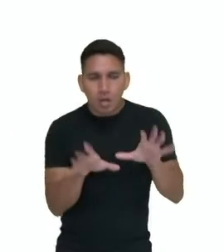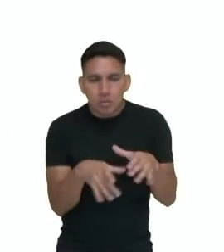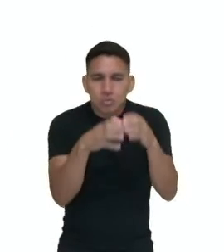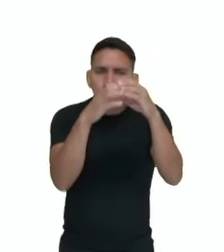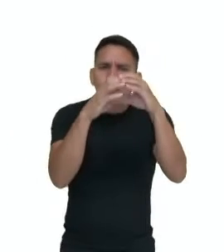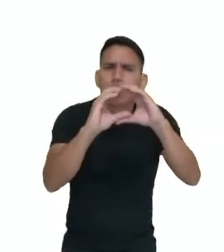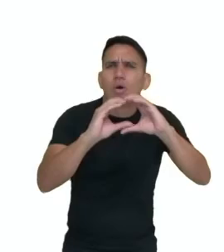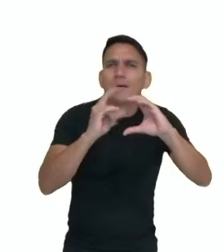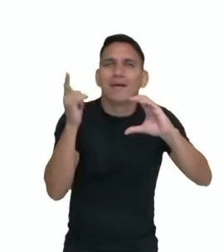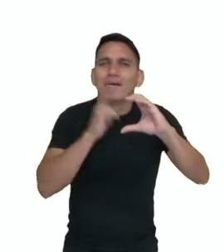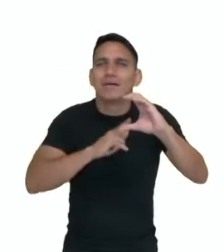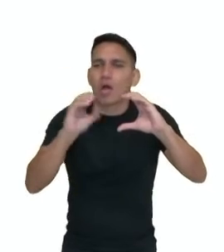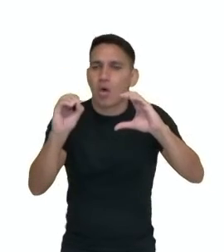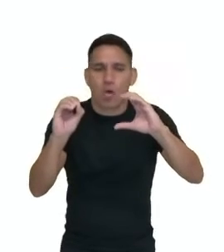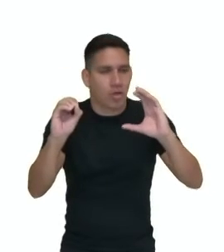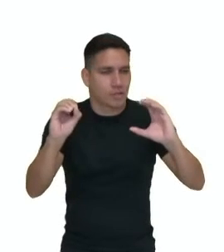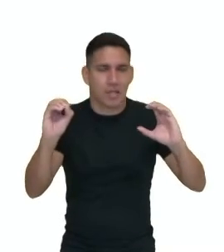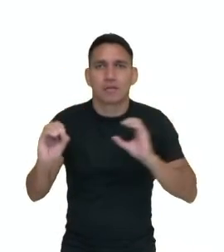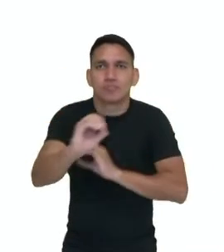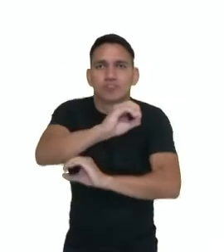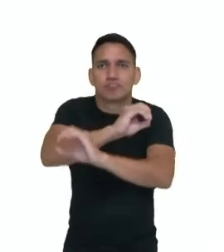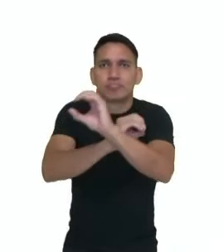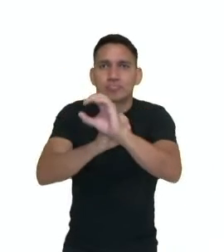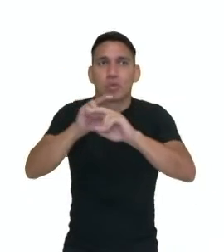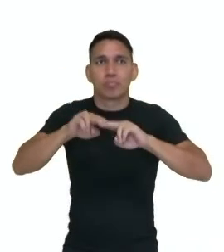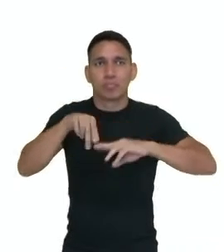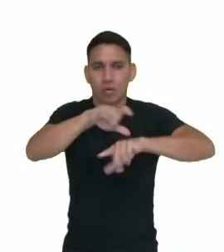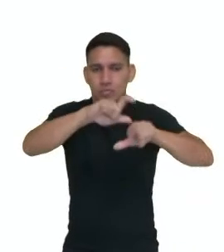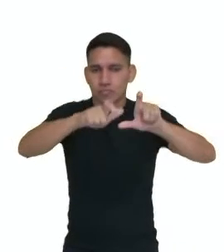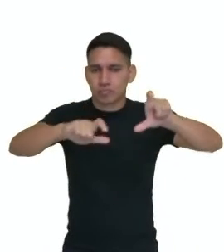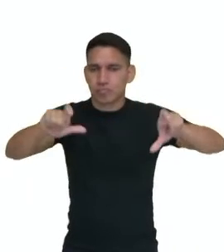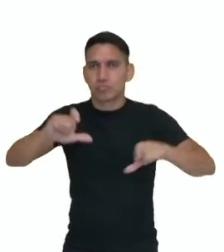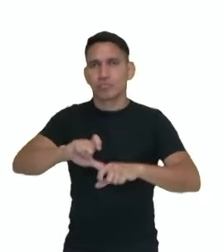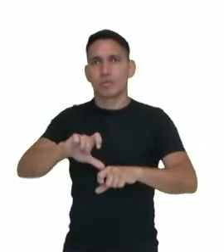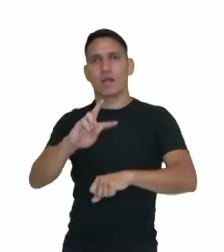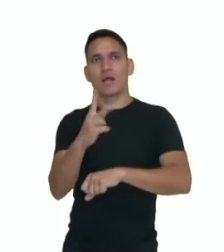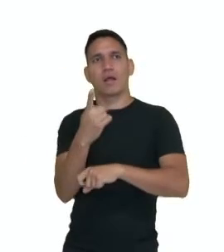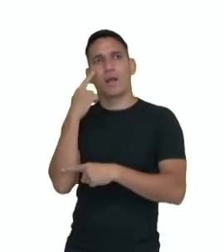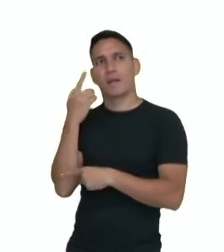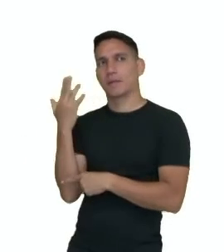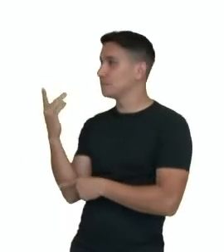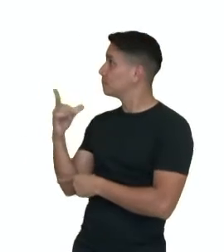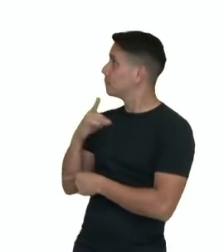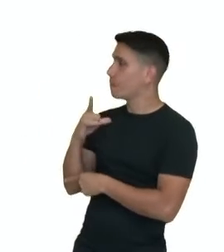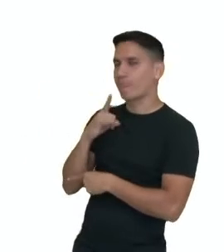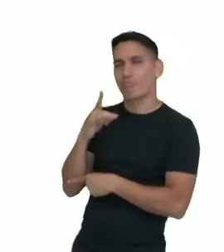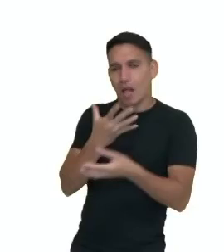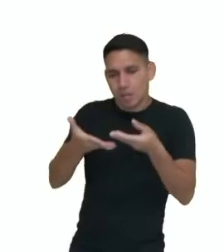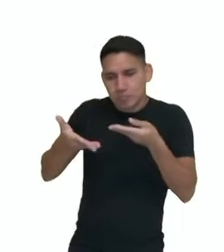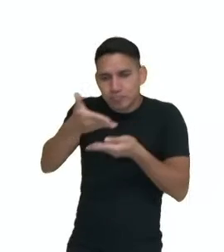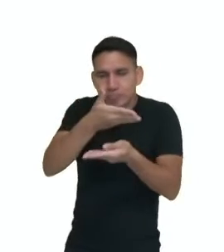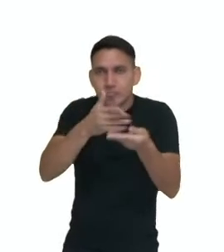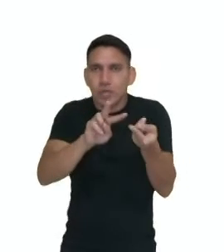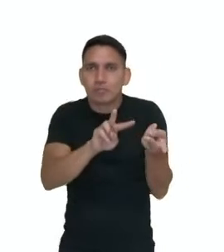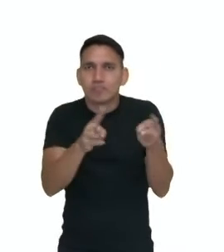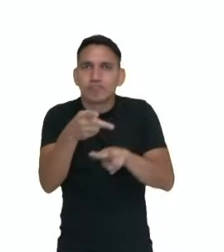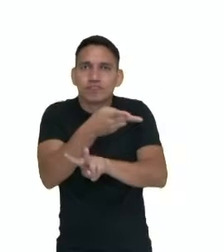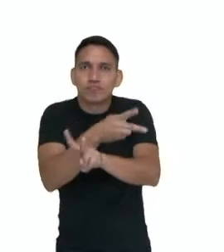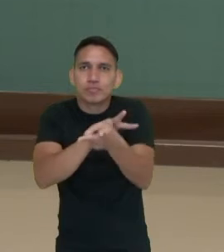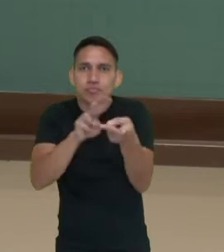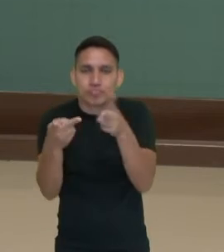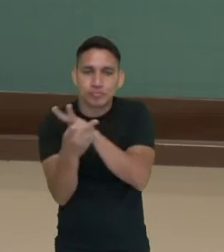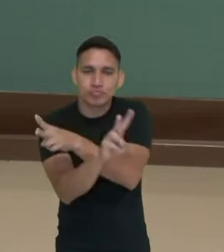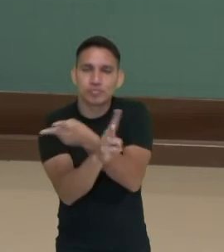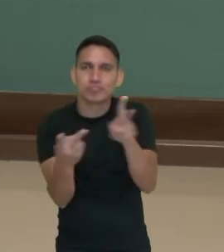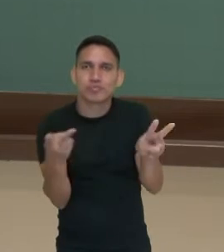que ocorrem essas trocas gasosas. Então, lá ali na hemoglobina, como você pode ver, ela tá com o gás carbônico, tá trazendo, e dentro dos alvéolos, troca,